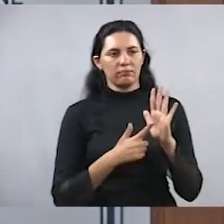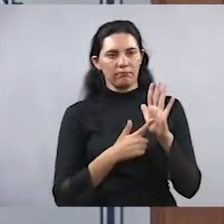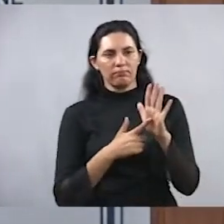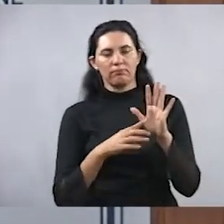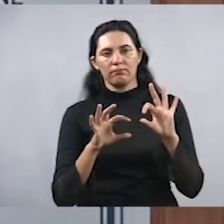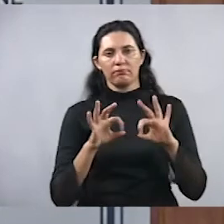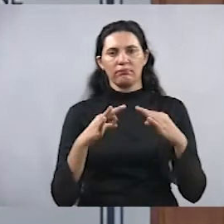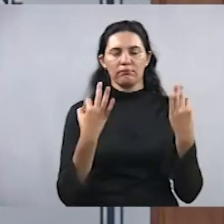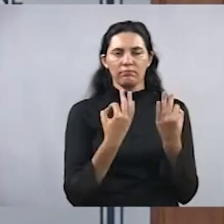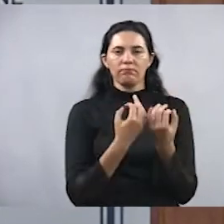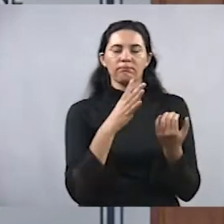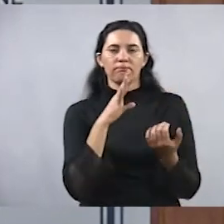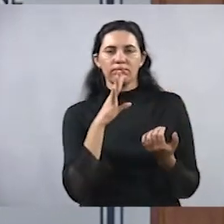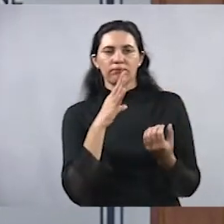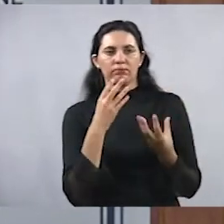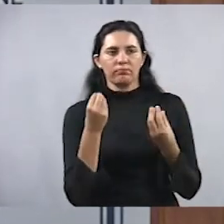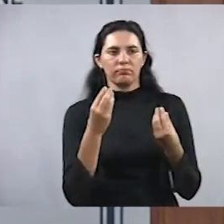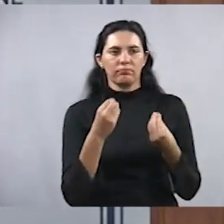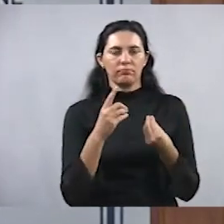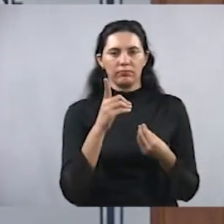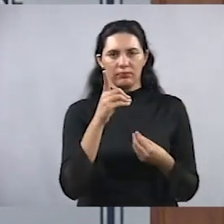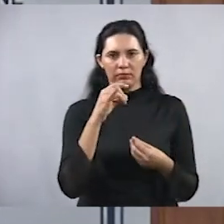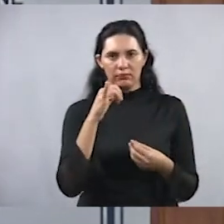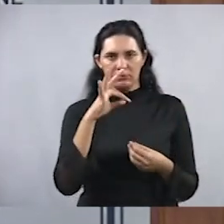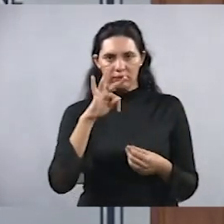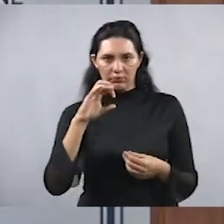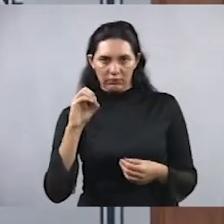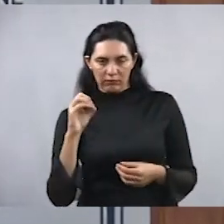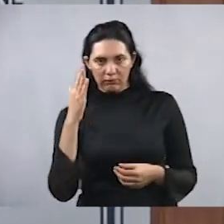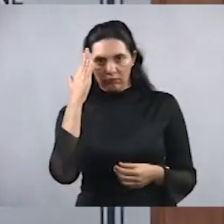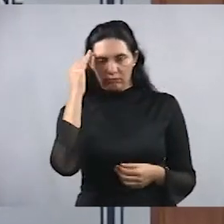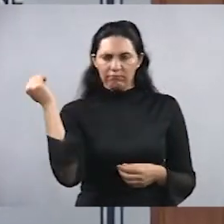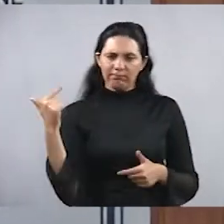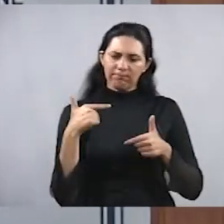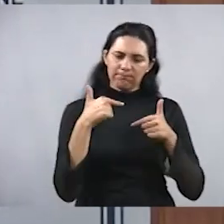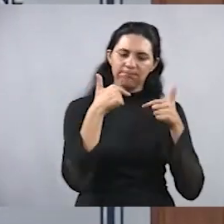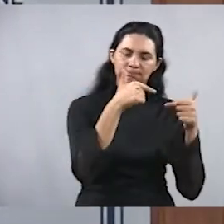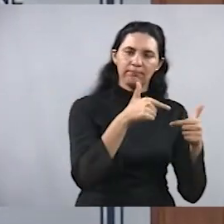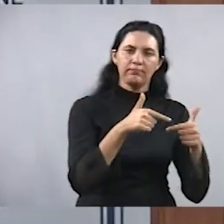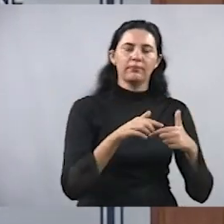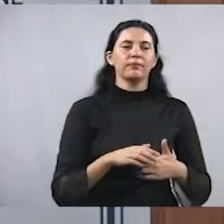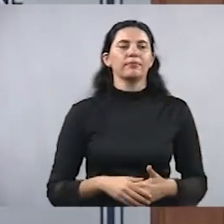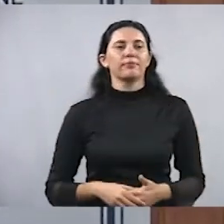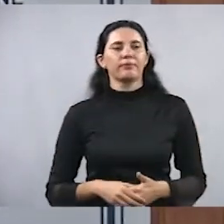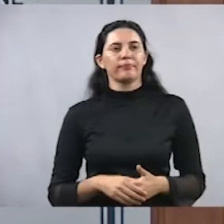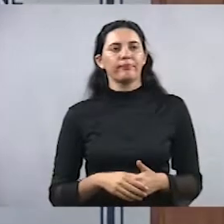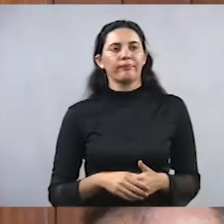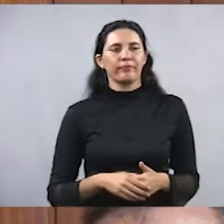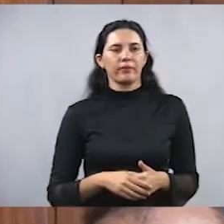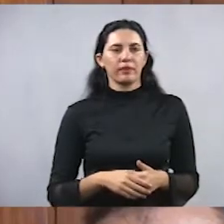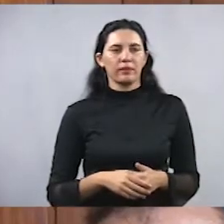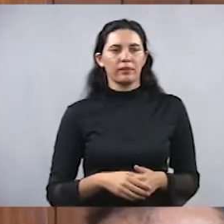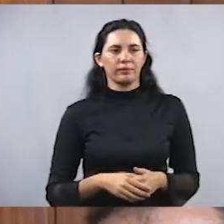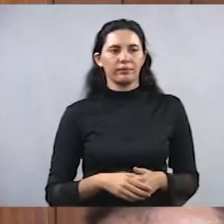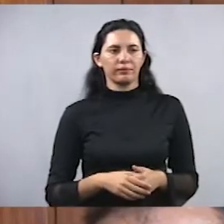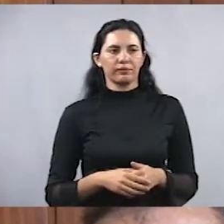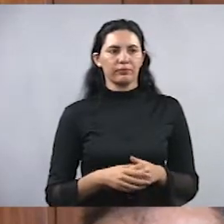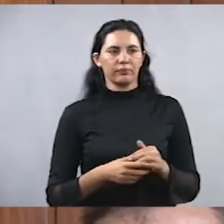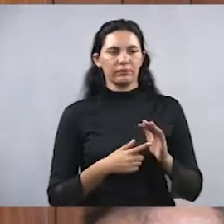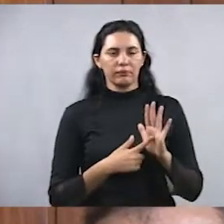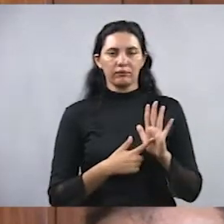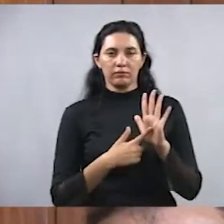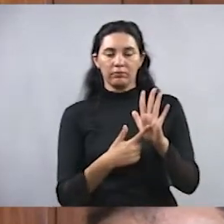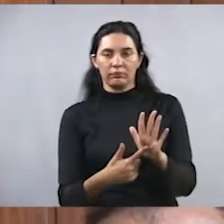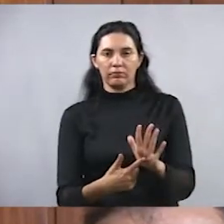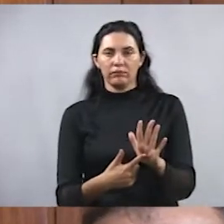eu conheço muito o seu dito, sei que é um homem guerreiro, e essa imagem e essa